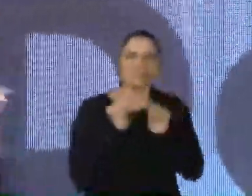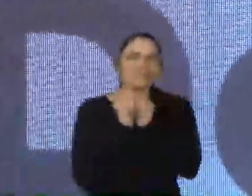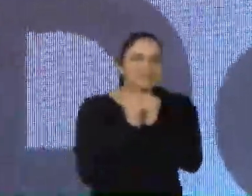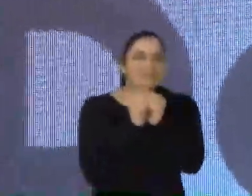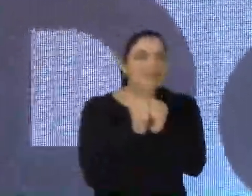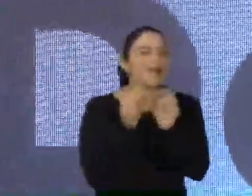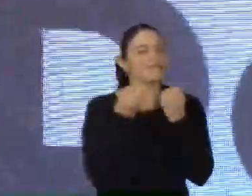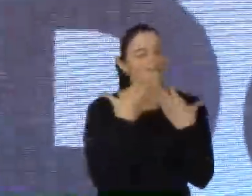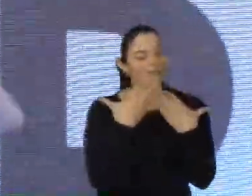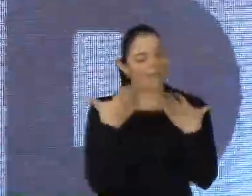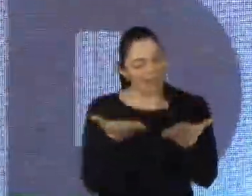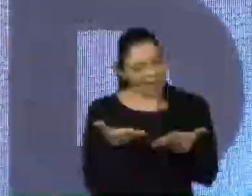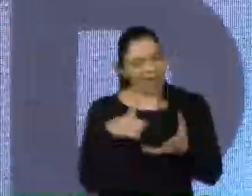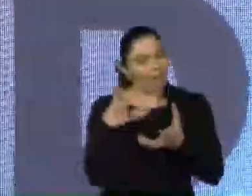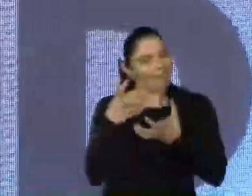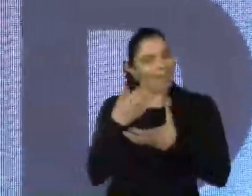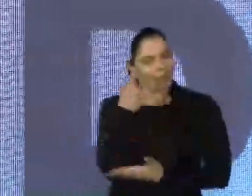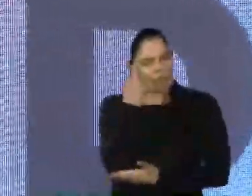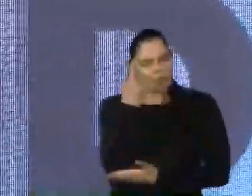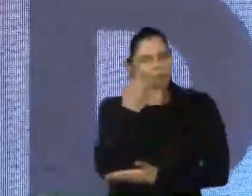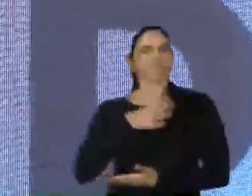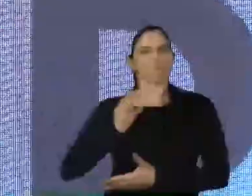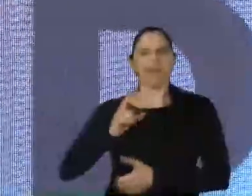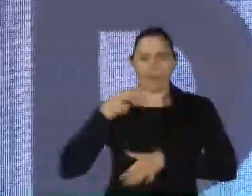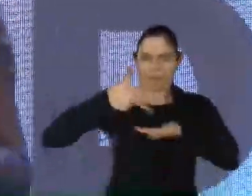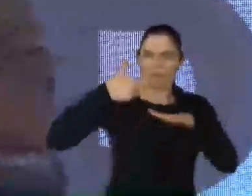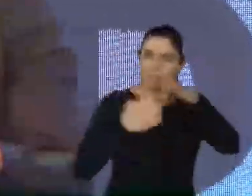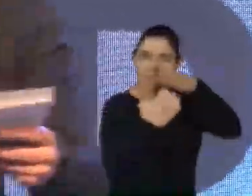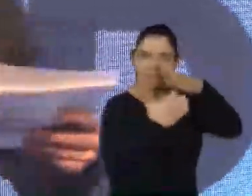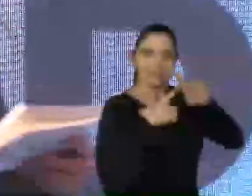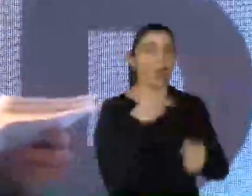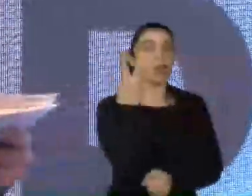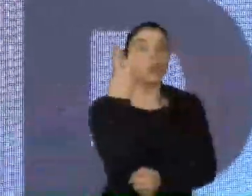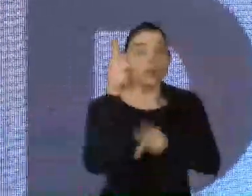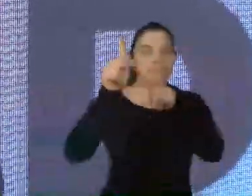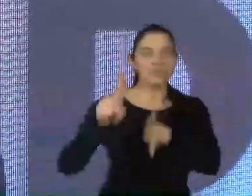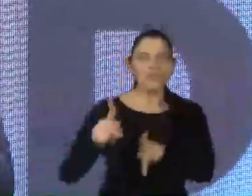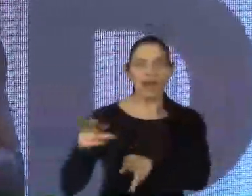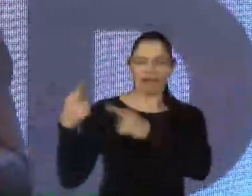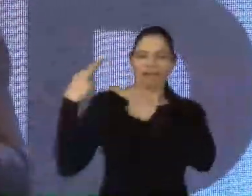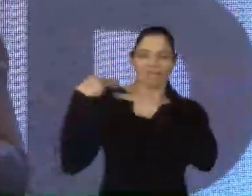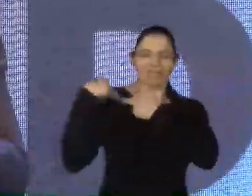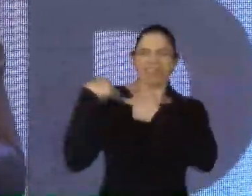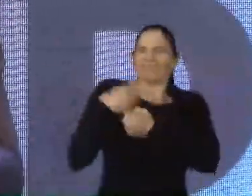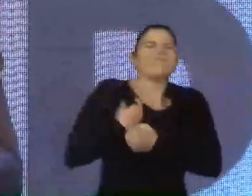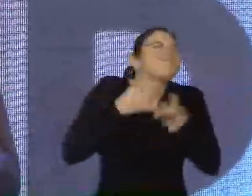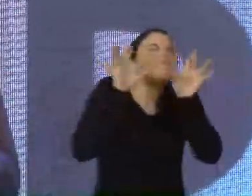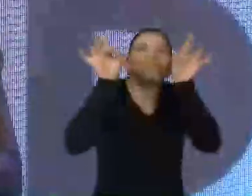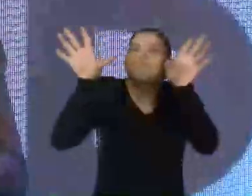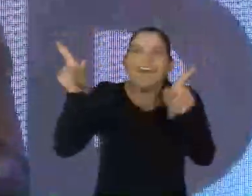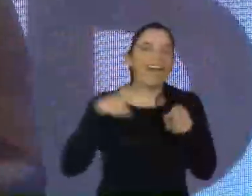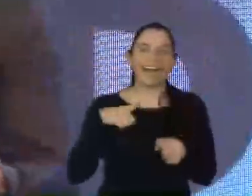quero chamar agora um dos realizadores do Congresso, que está presente aqui no estúdio. Dois deles, pessoas incríveis e que fazem